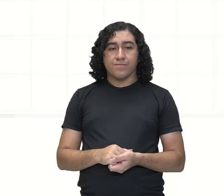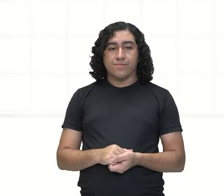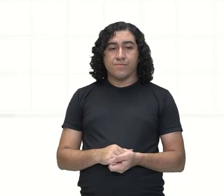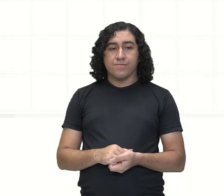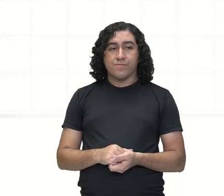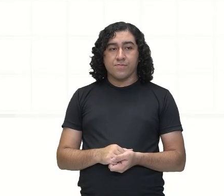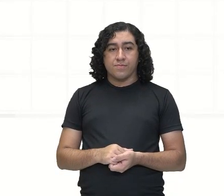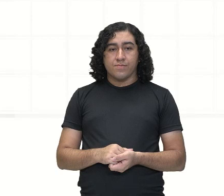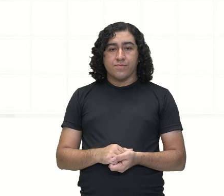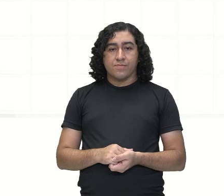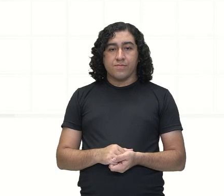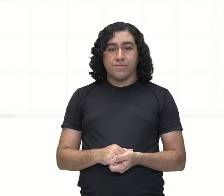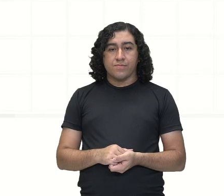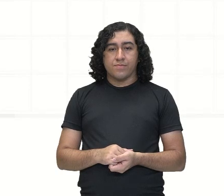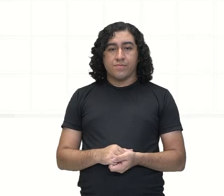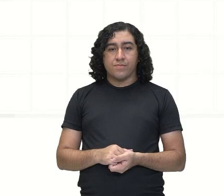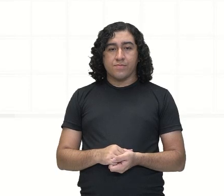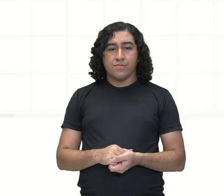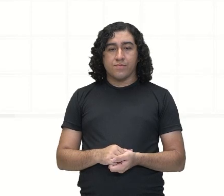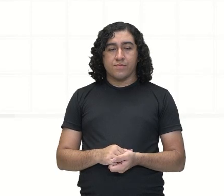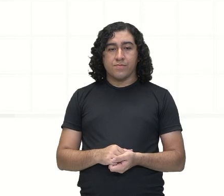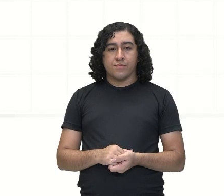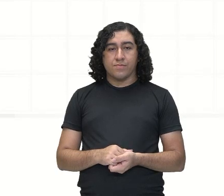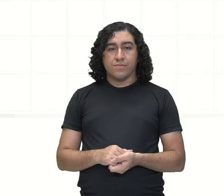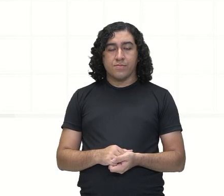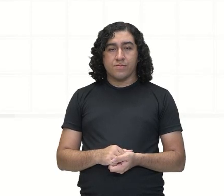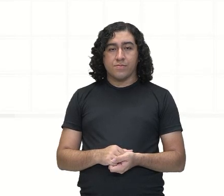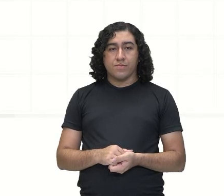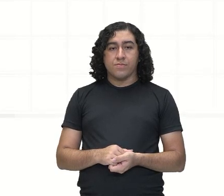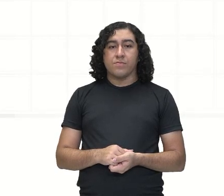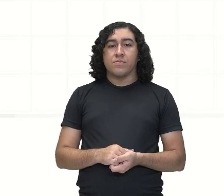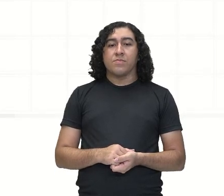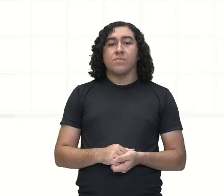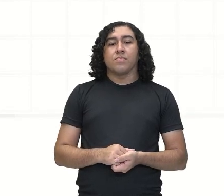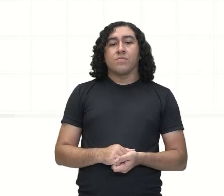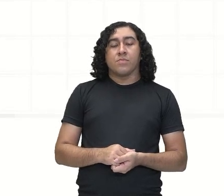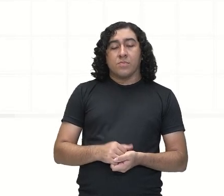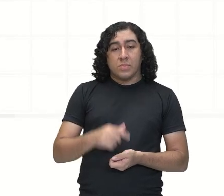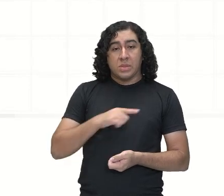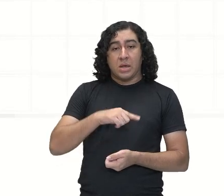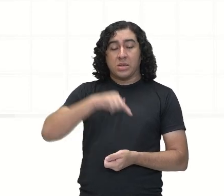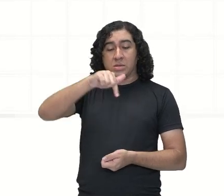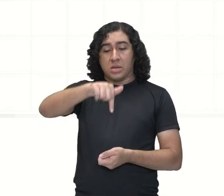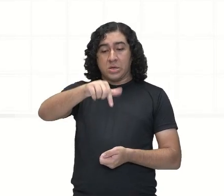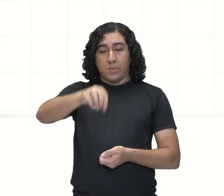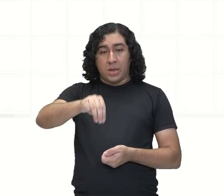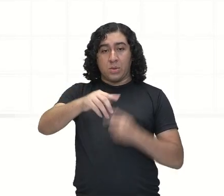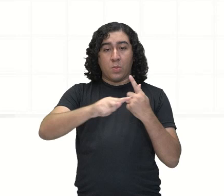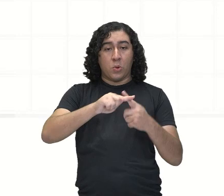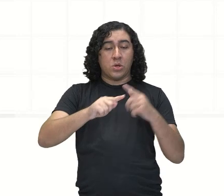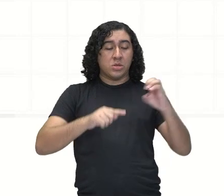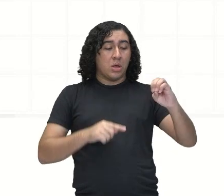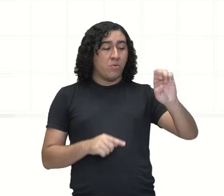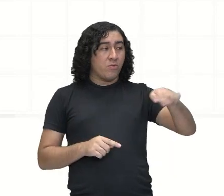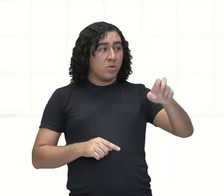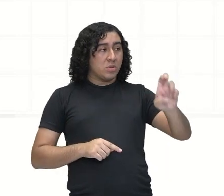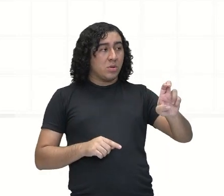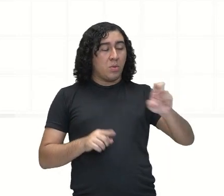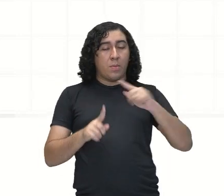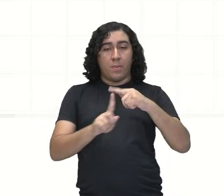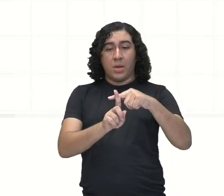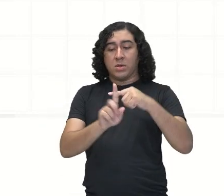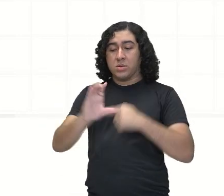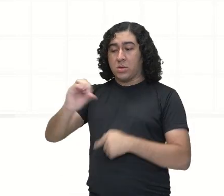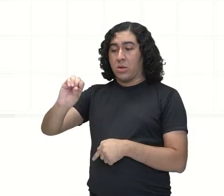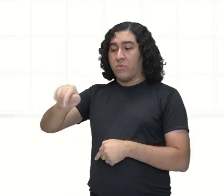de 7 metros, né? Porque aumentou meio metro pra cada lado. Ó. Né? Da